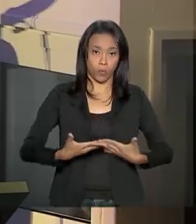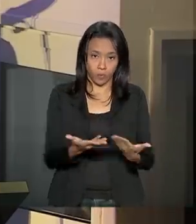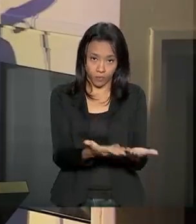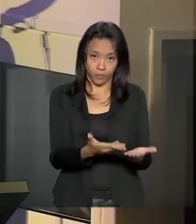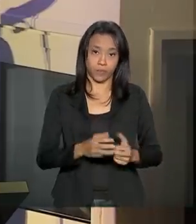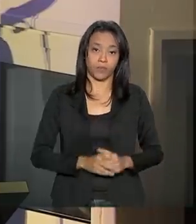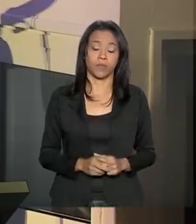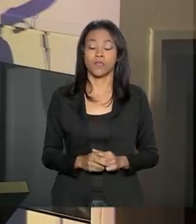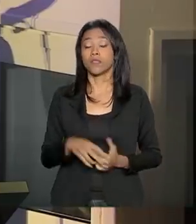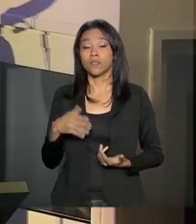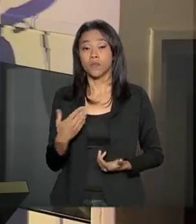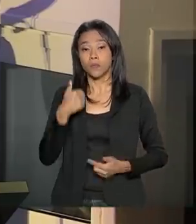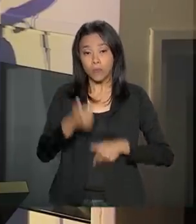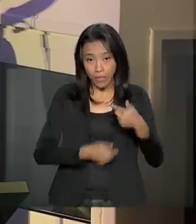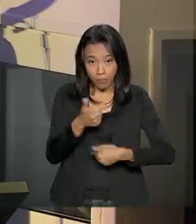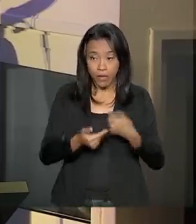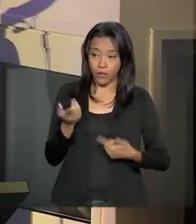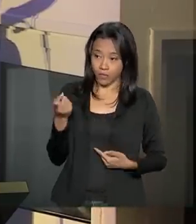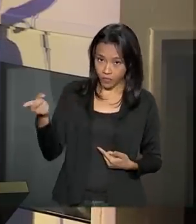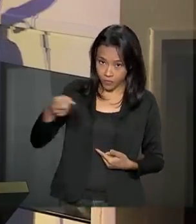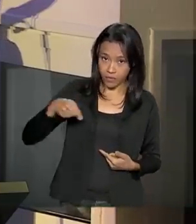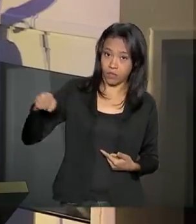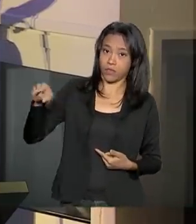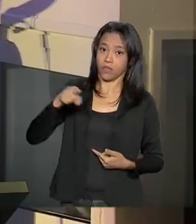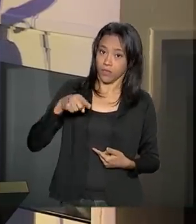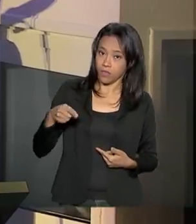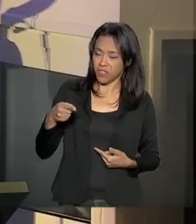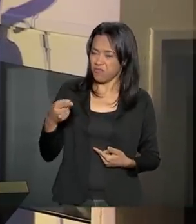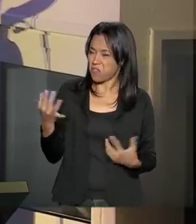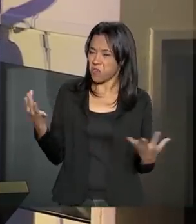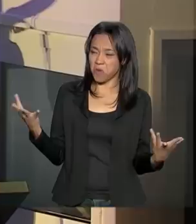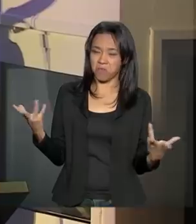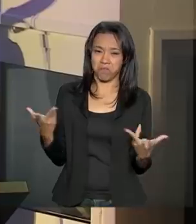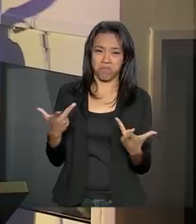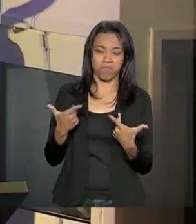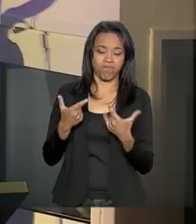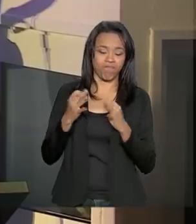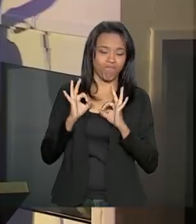O trabalho dos senhores foi excepcional.